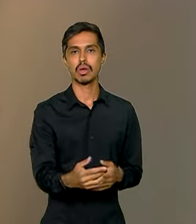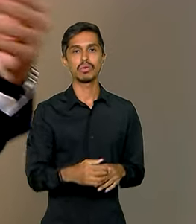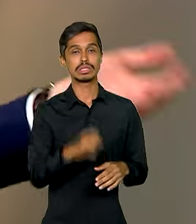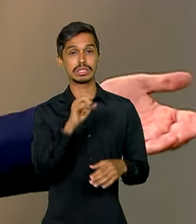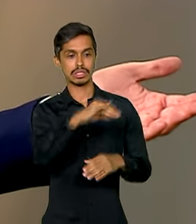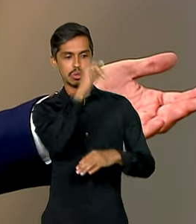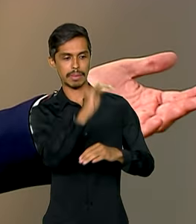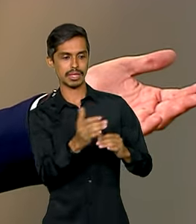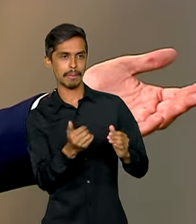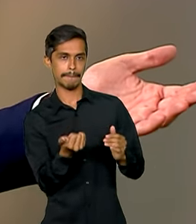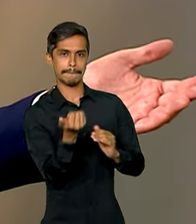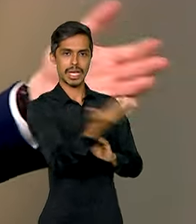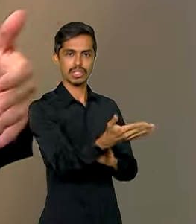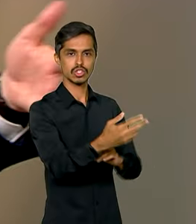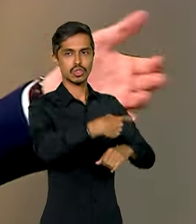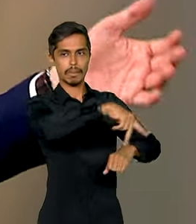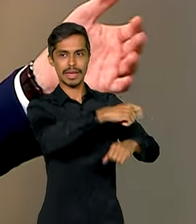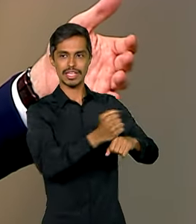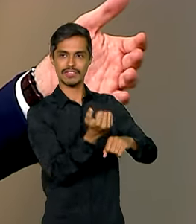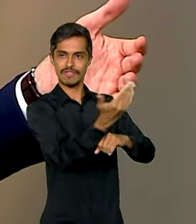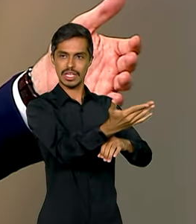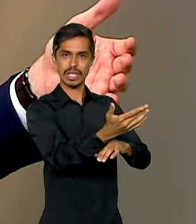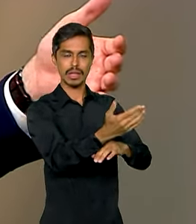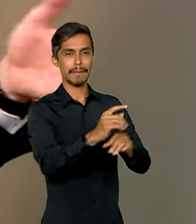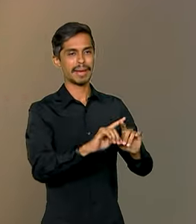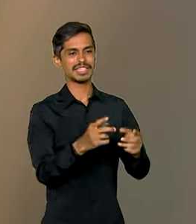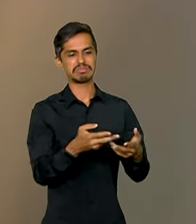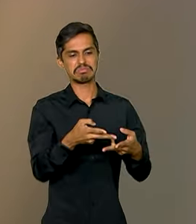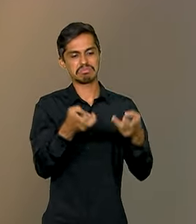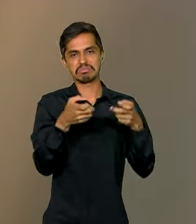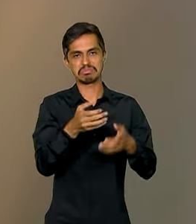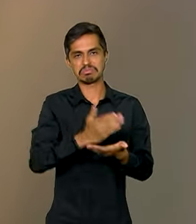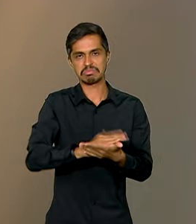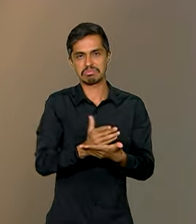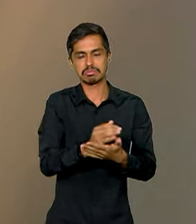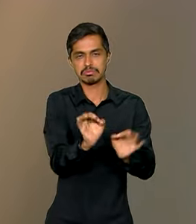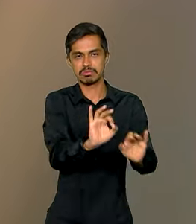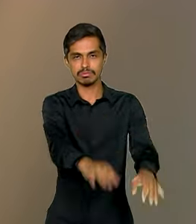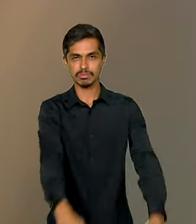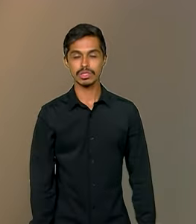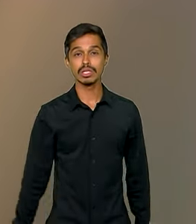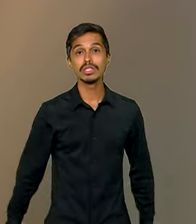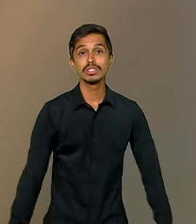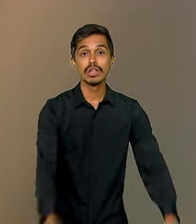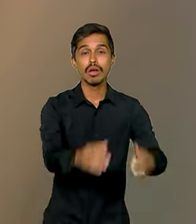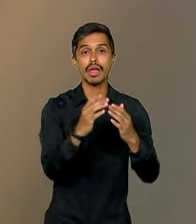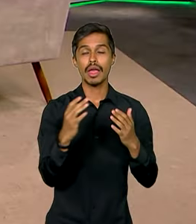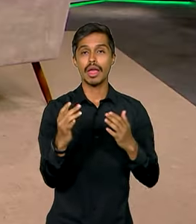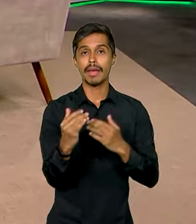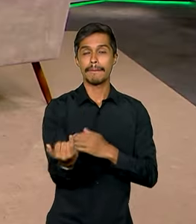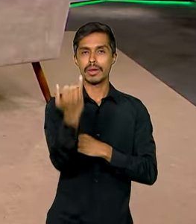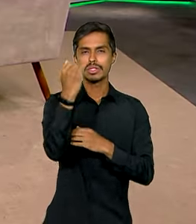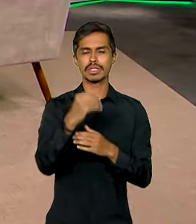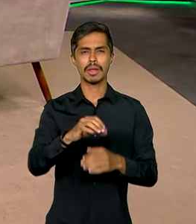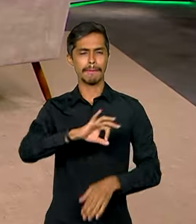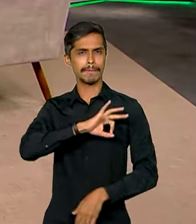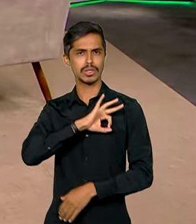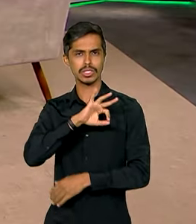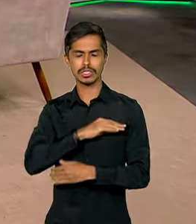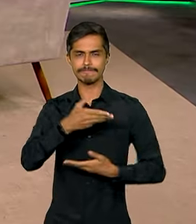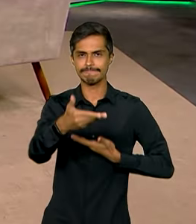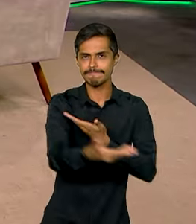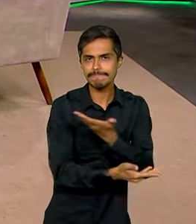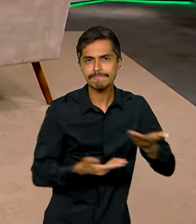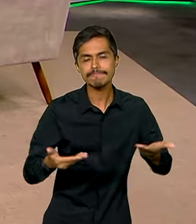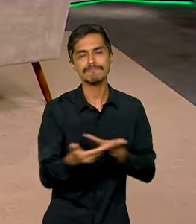Brasil para os países vizinhos sem reconhecer a fronteira. Então, um centro de cooperação de polícia internacional.